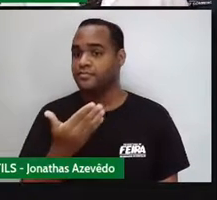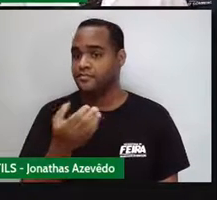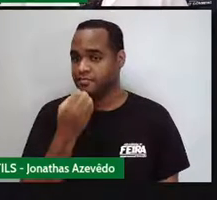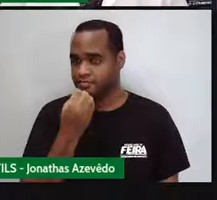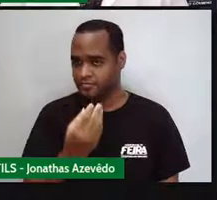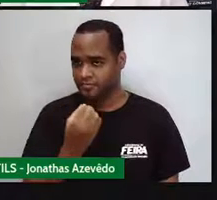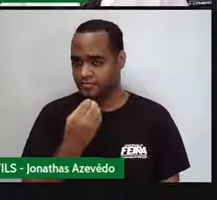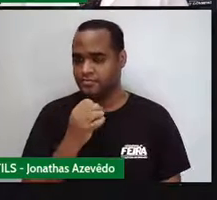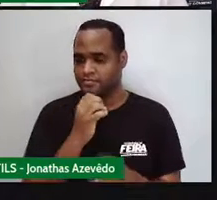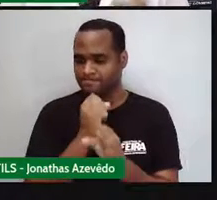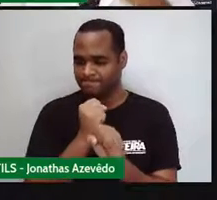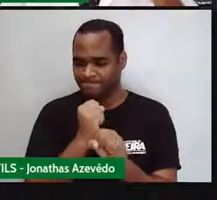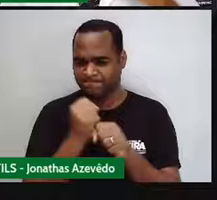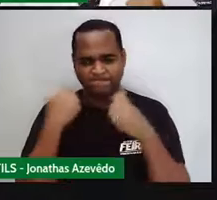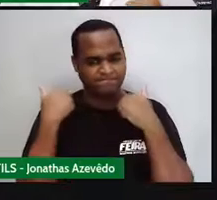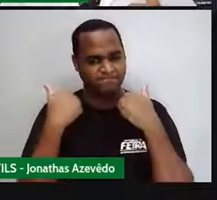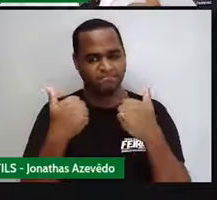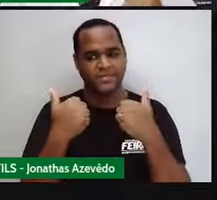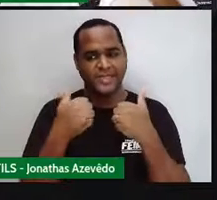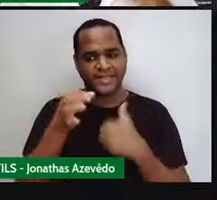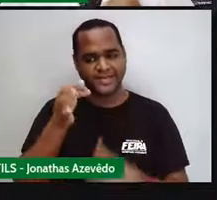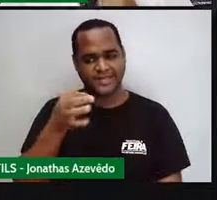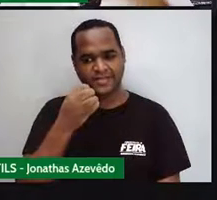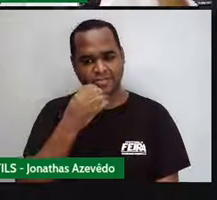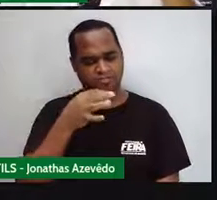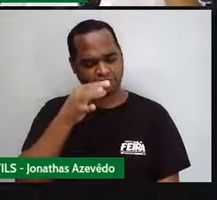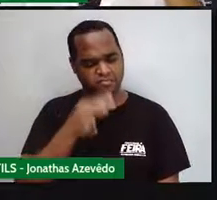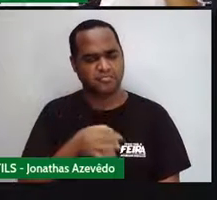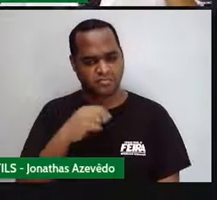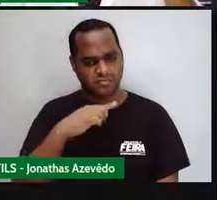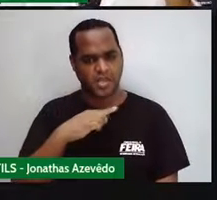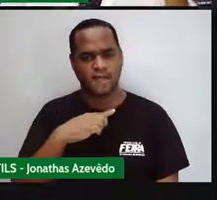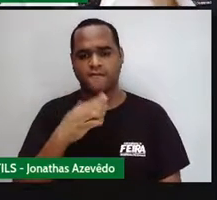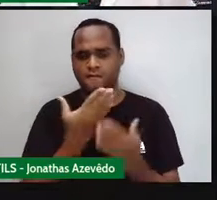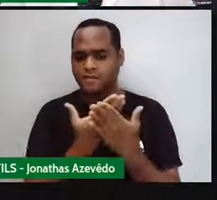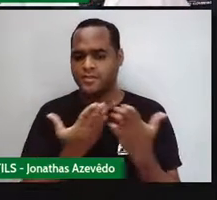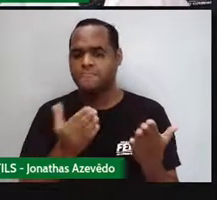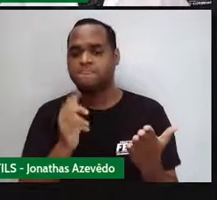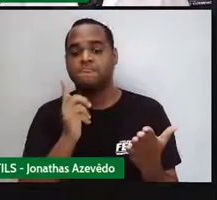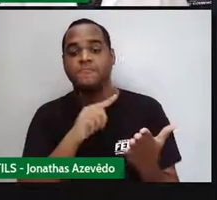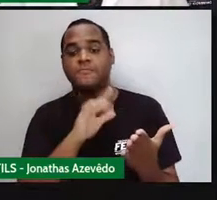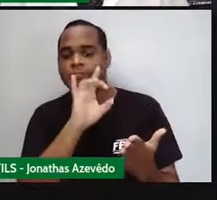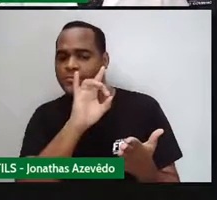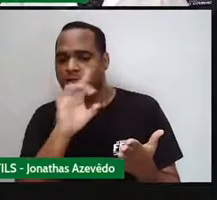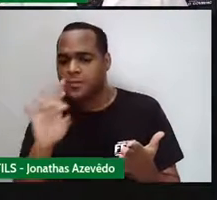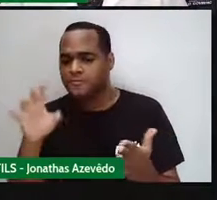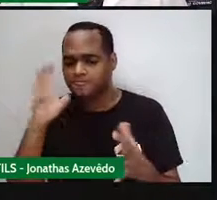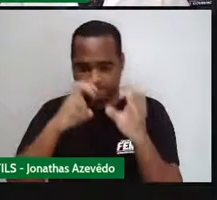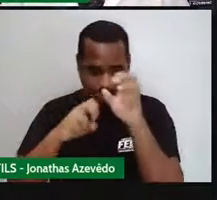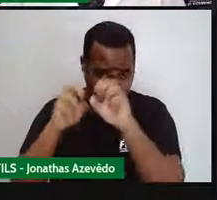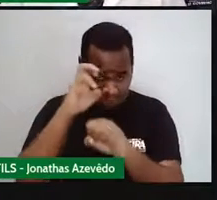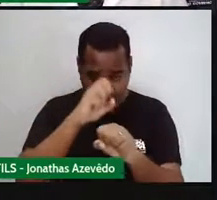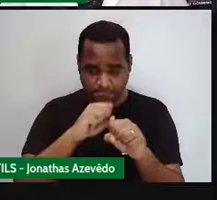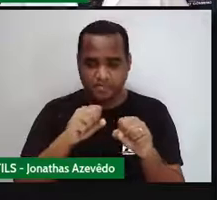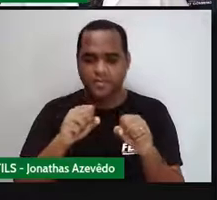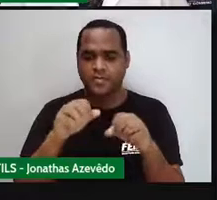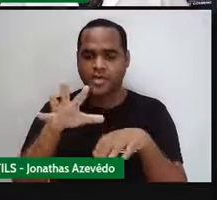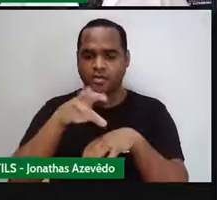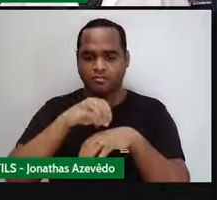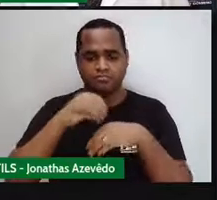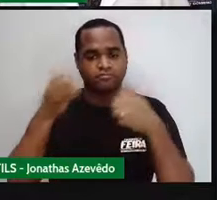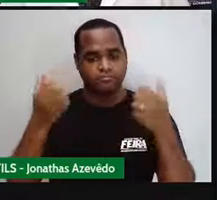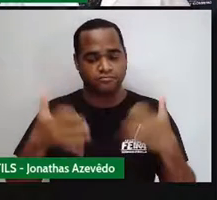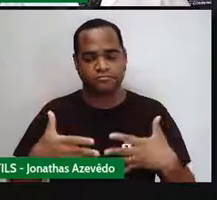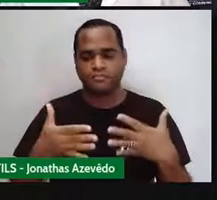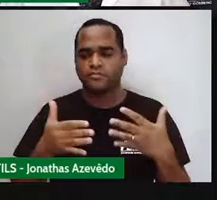Beleza, massa, né? Tenho certeza absoluta que você já conseguiu captar aí a mensagem do que a gente está trazendo aqui agora.